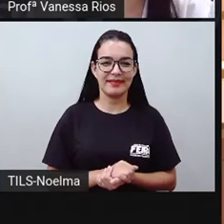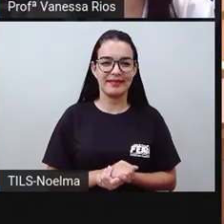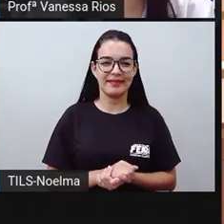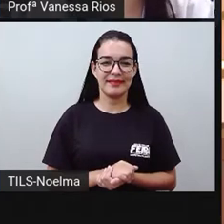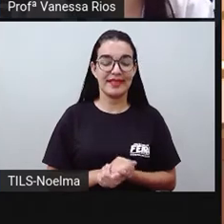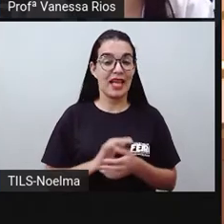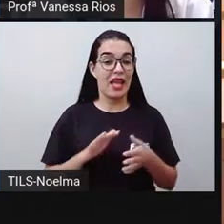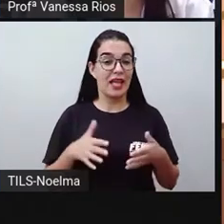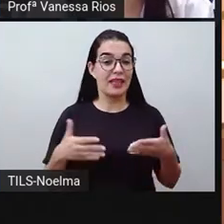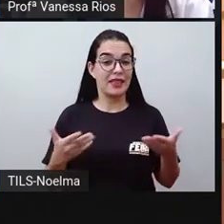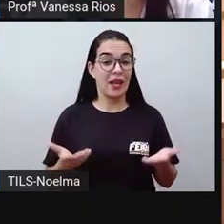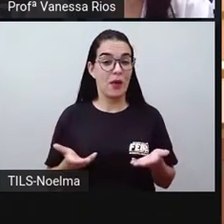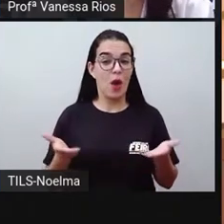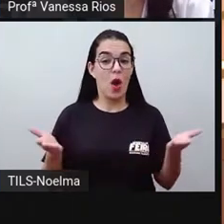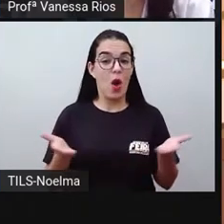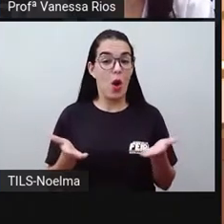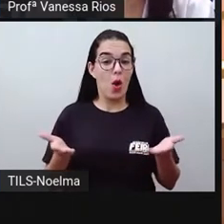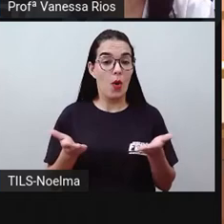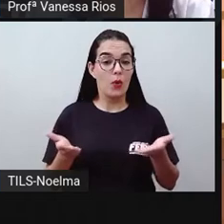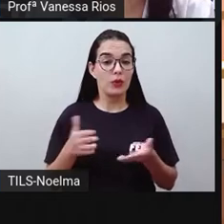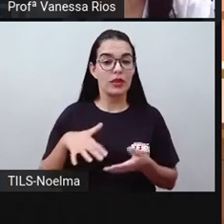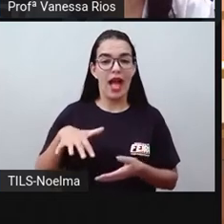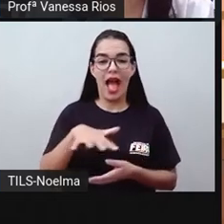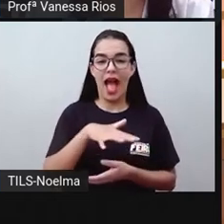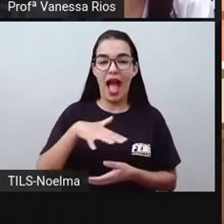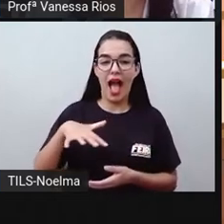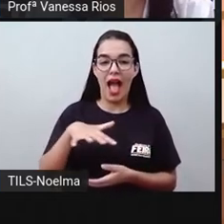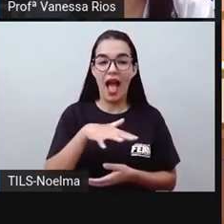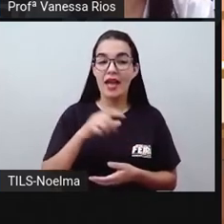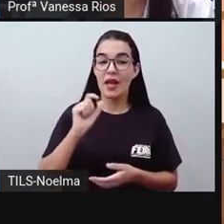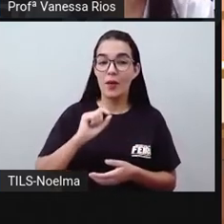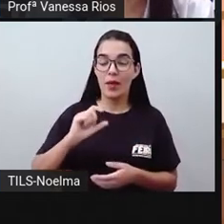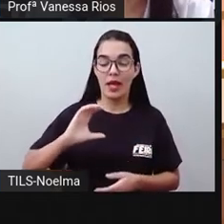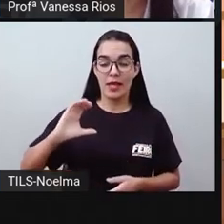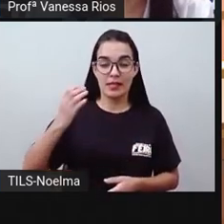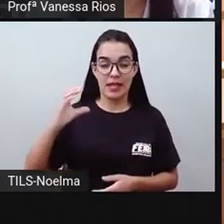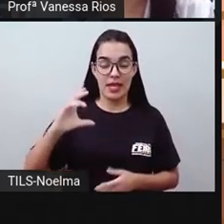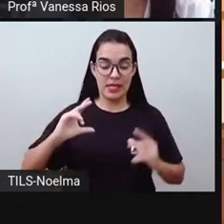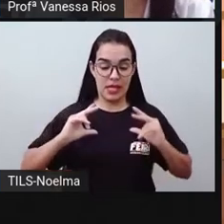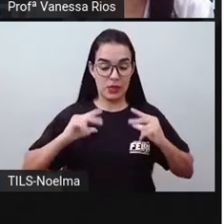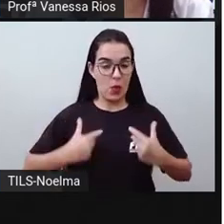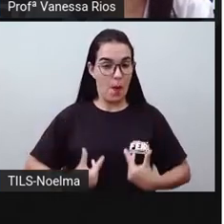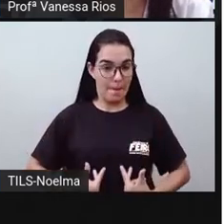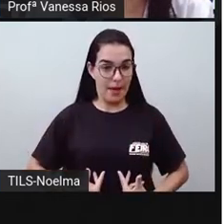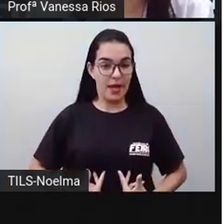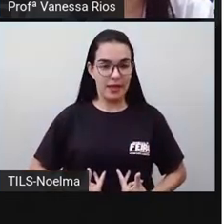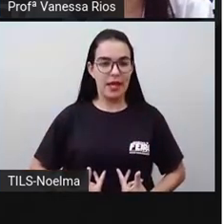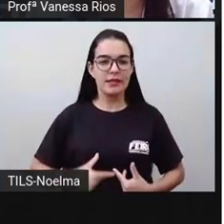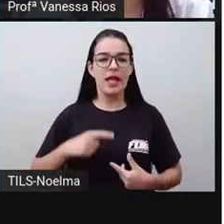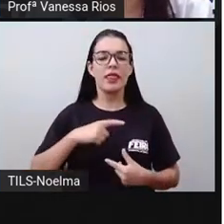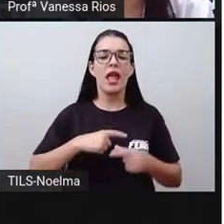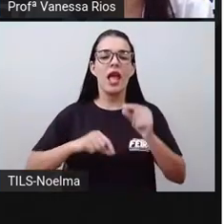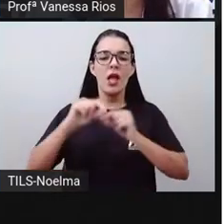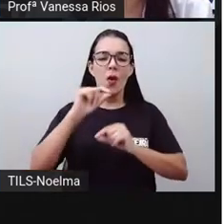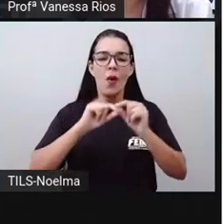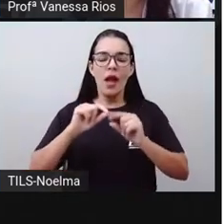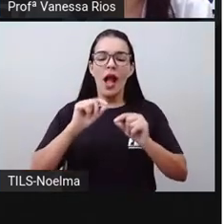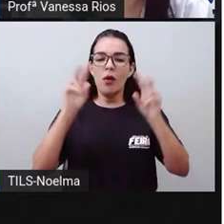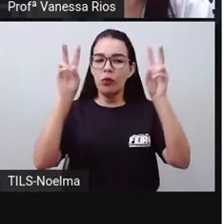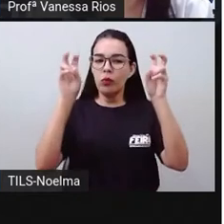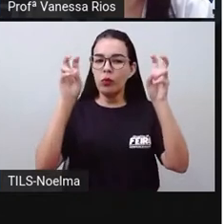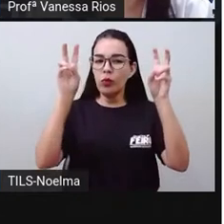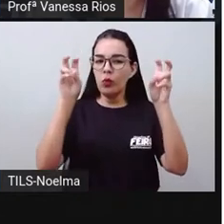Olhem só, turma, a nossa aula agora é de ciências humanas e nesta aula de ciências